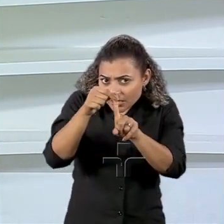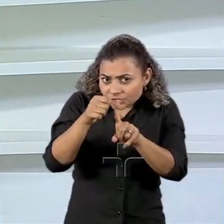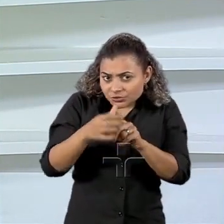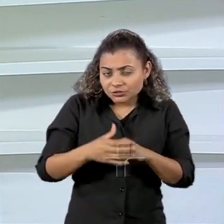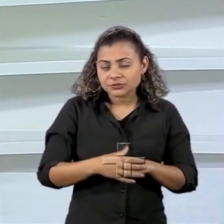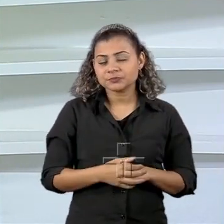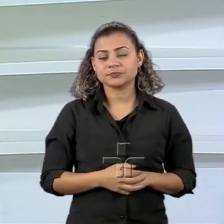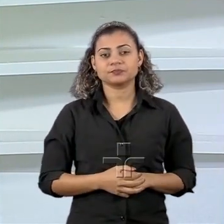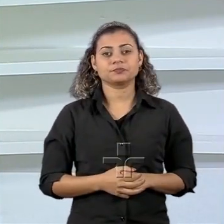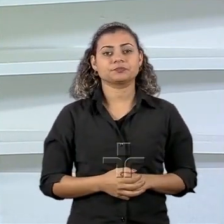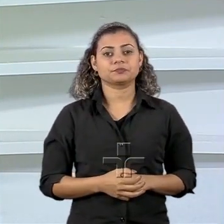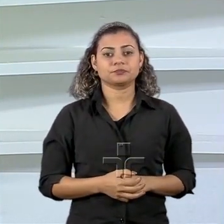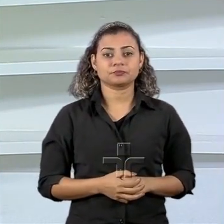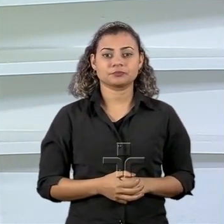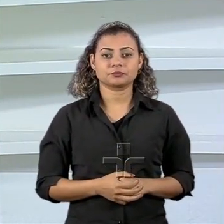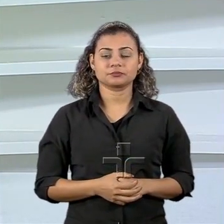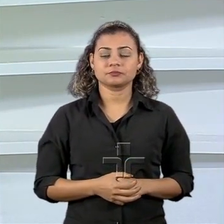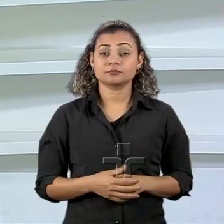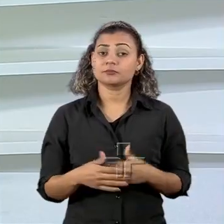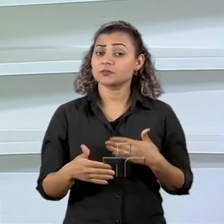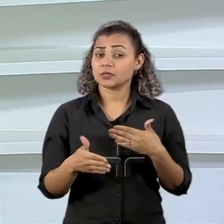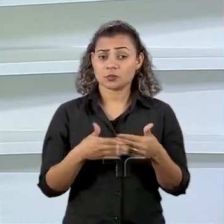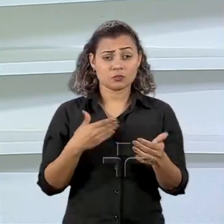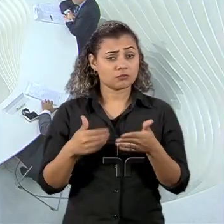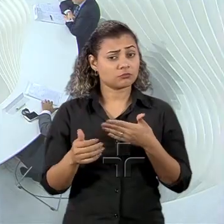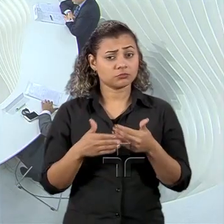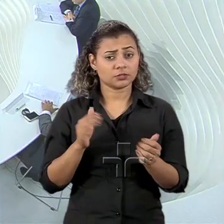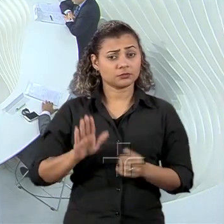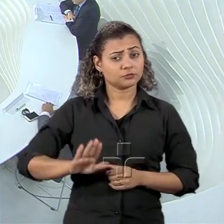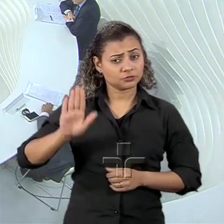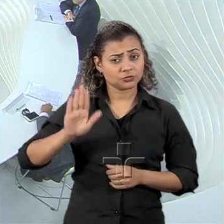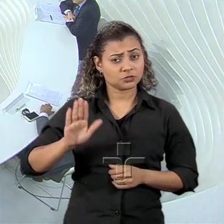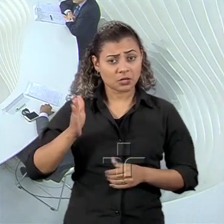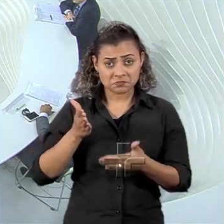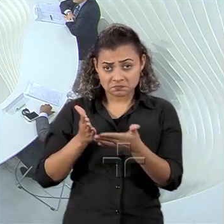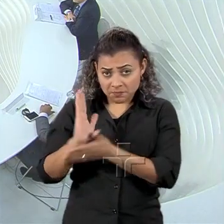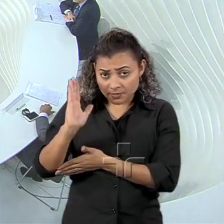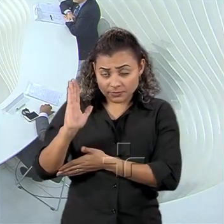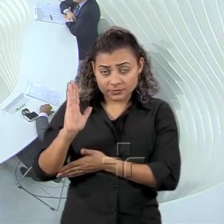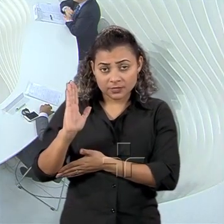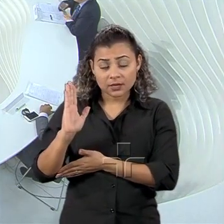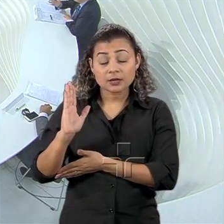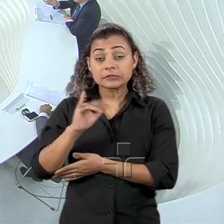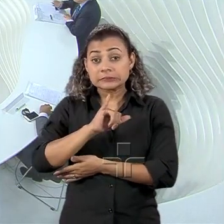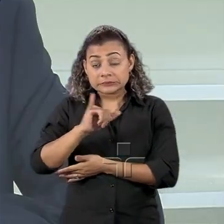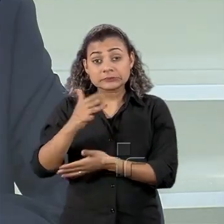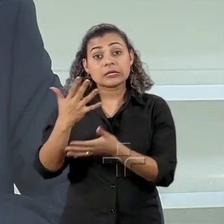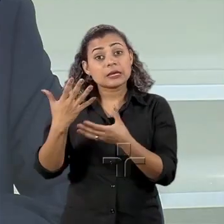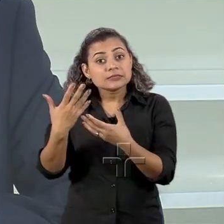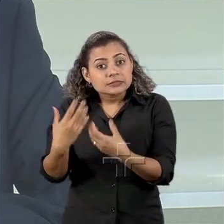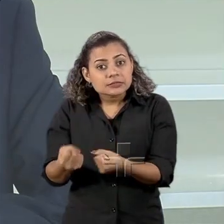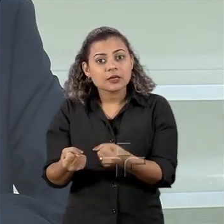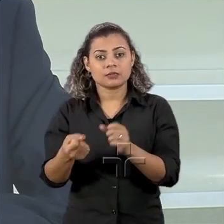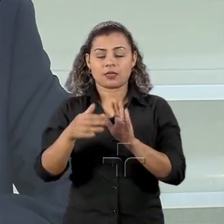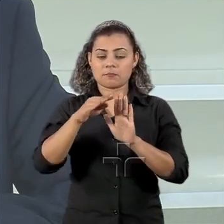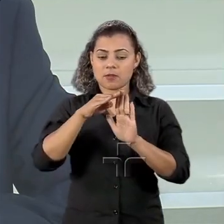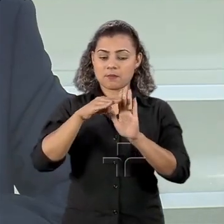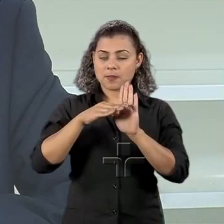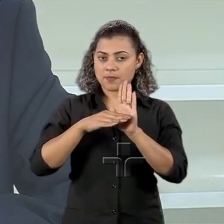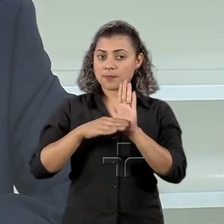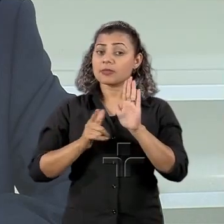qualquer candidato que seja eleito e se aceitar essas premissas de que há